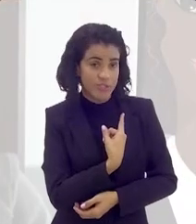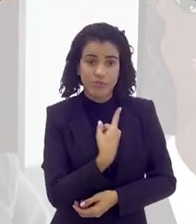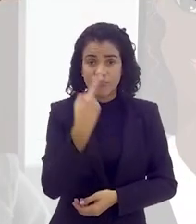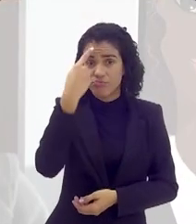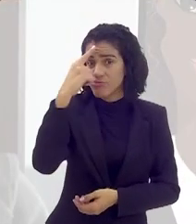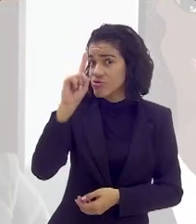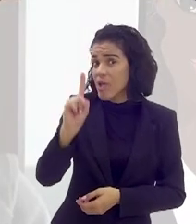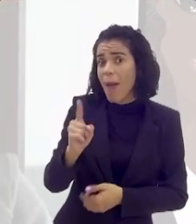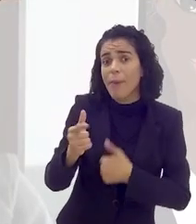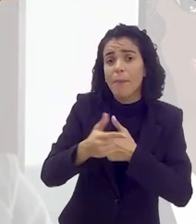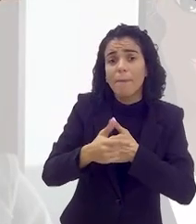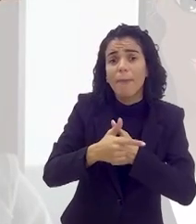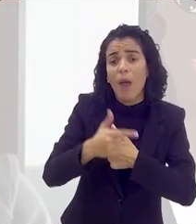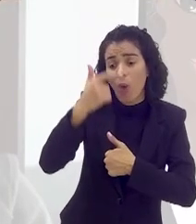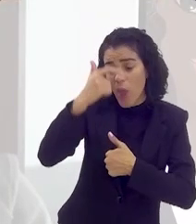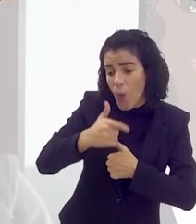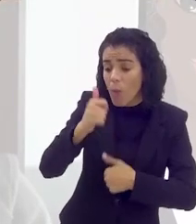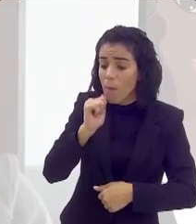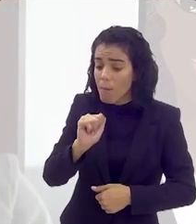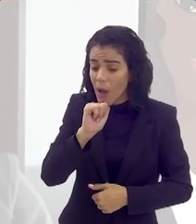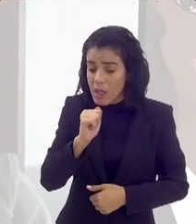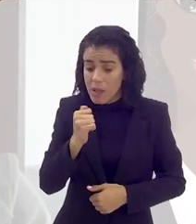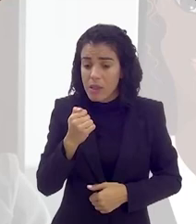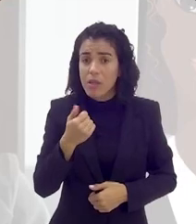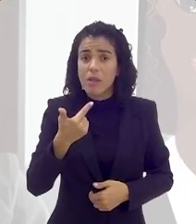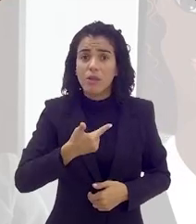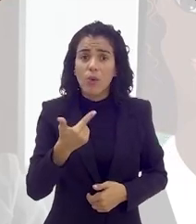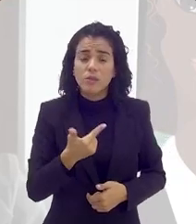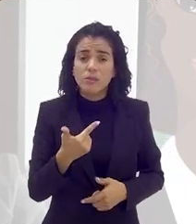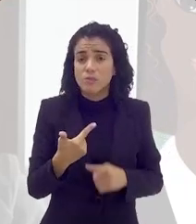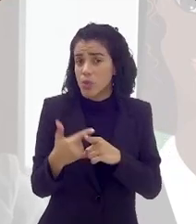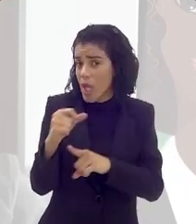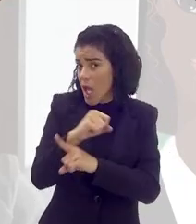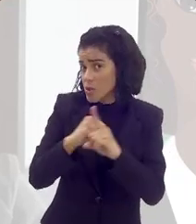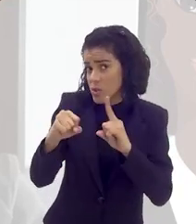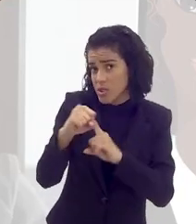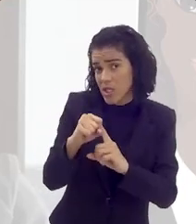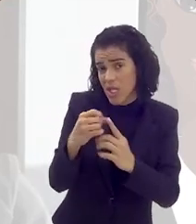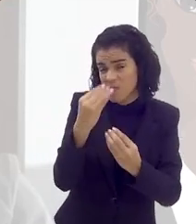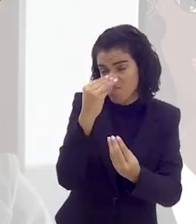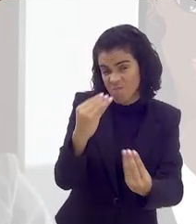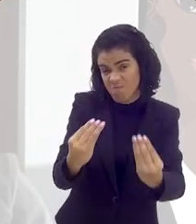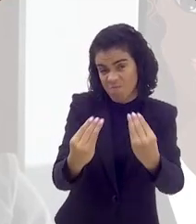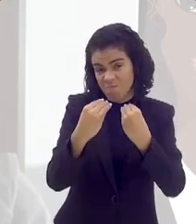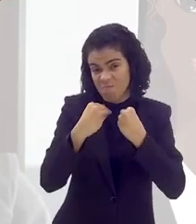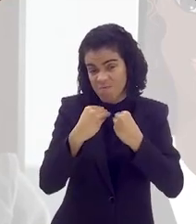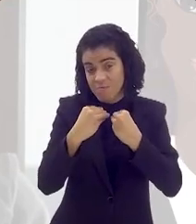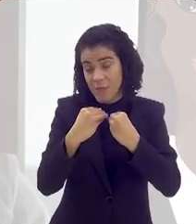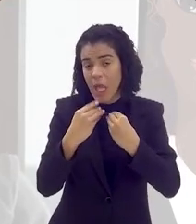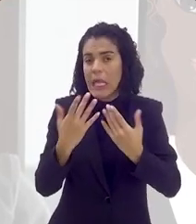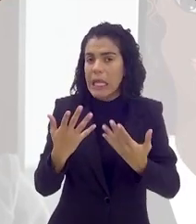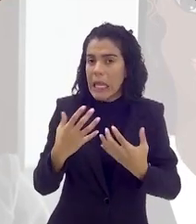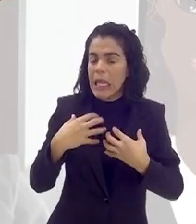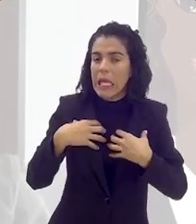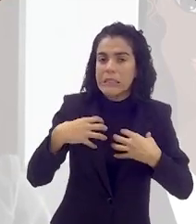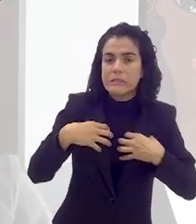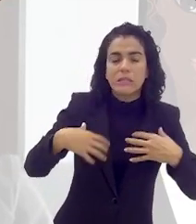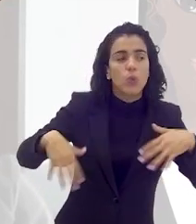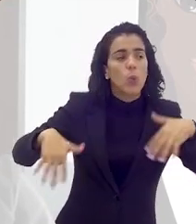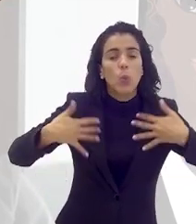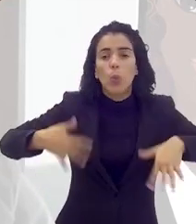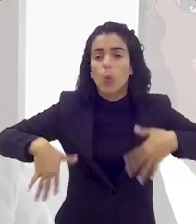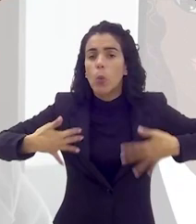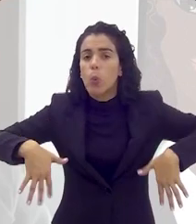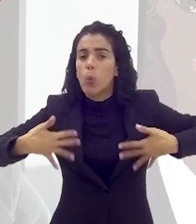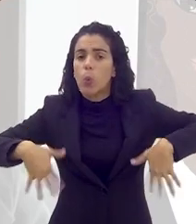gente não sabe o nosso papel como madrasta, porque a sociedade não nos reconhece. E aí ficamos